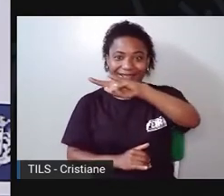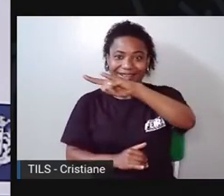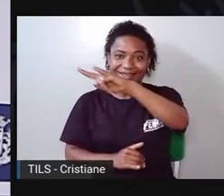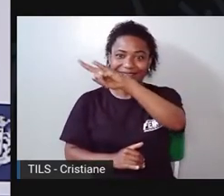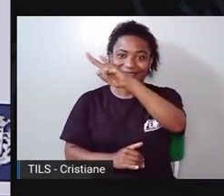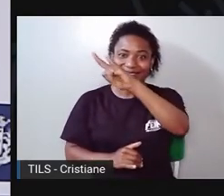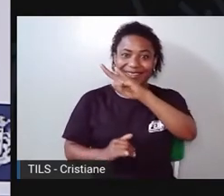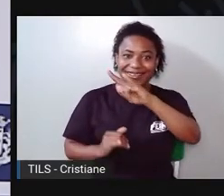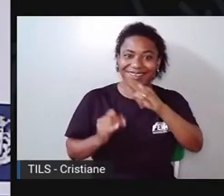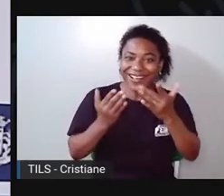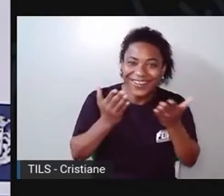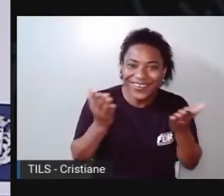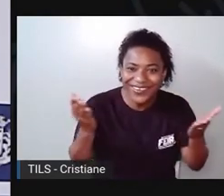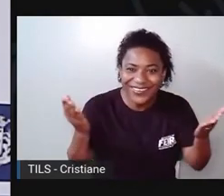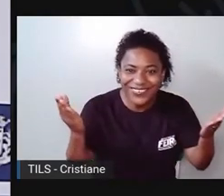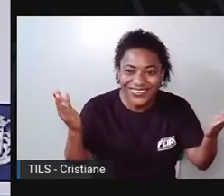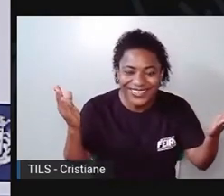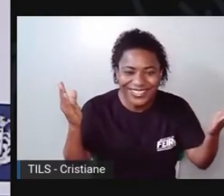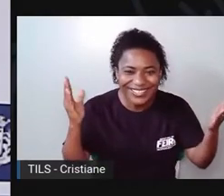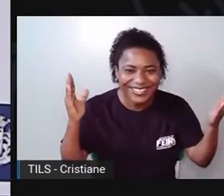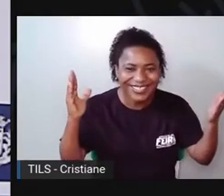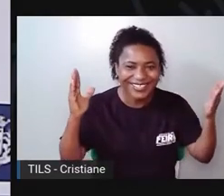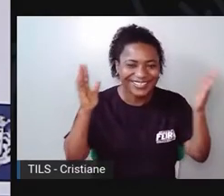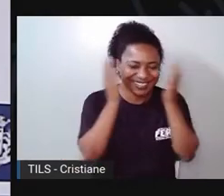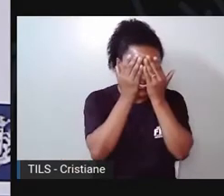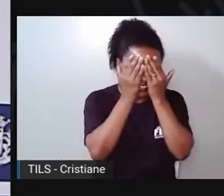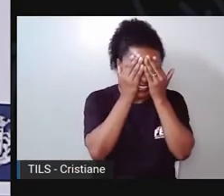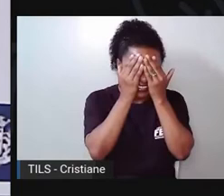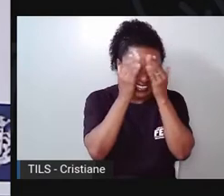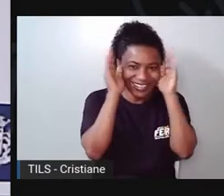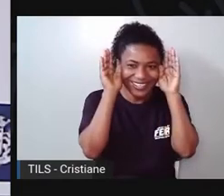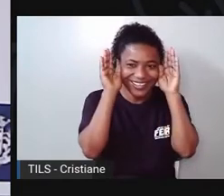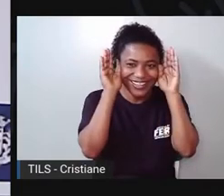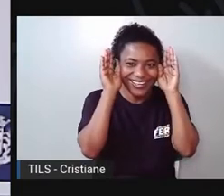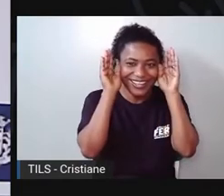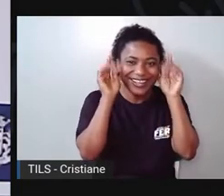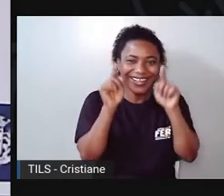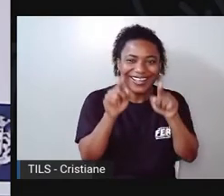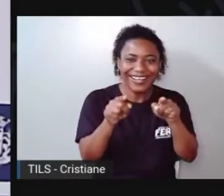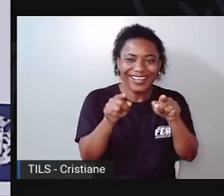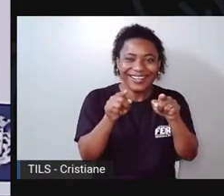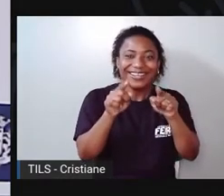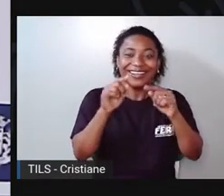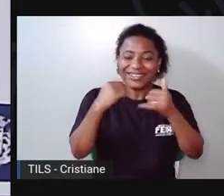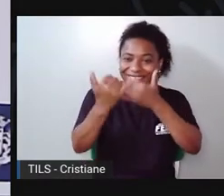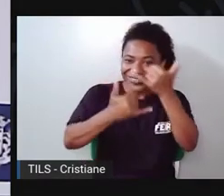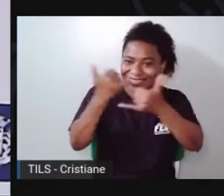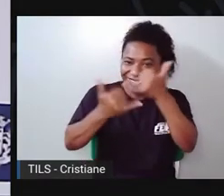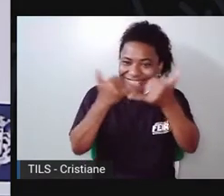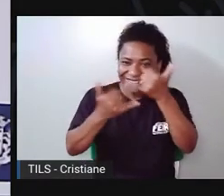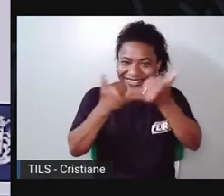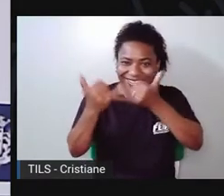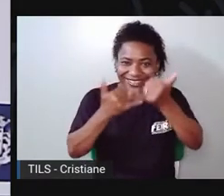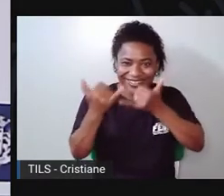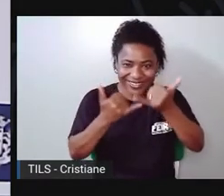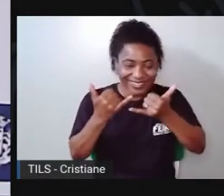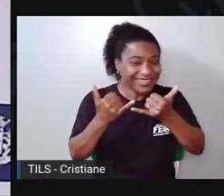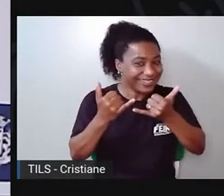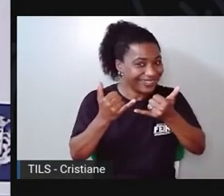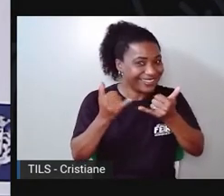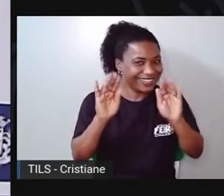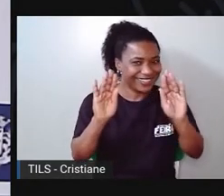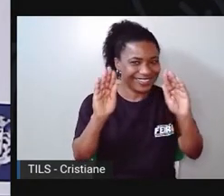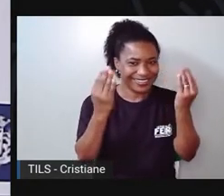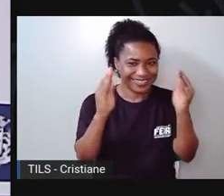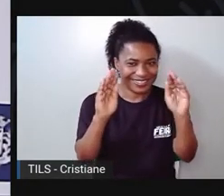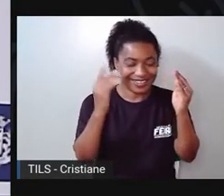estão aí! Eu estou aqui brincando com as minhas colheres. Quem lembra da brincadeira que a Pró se ensinou pra gente?